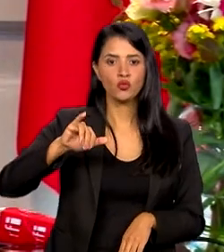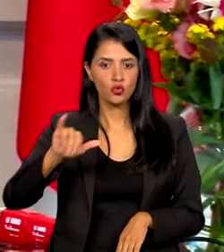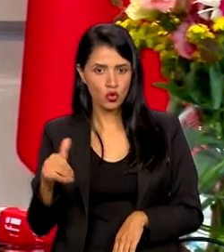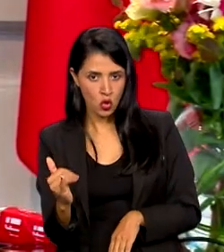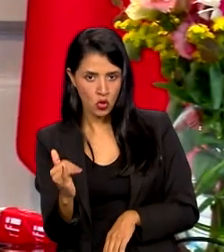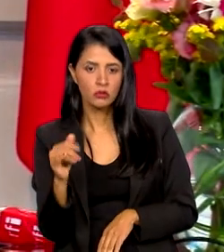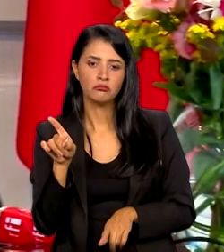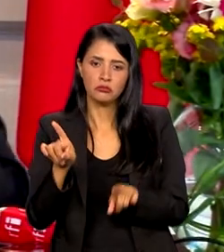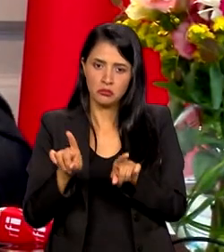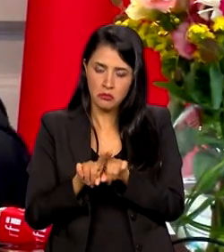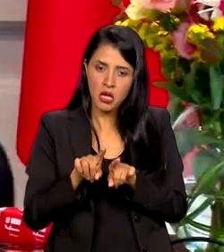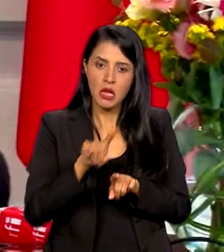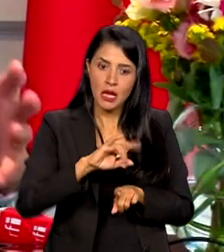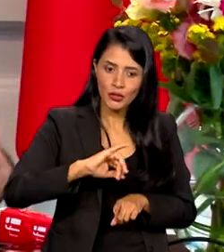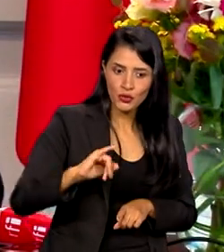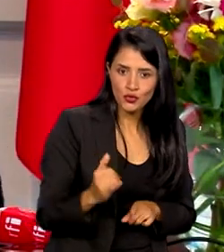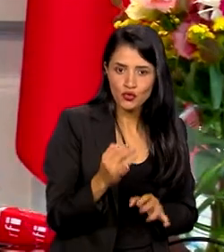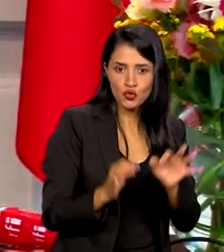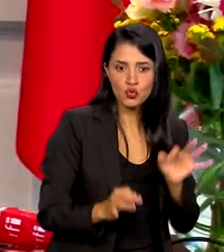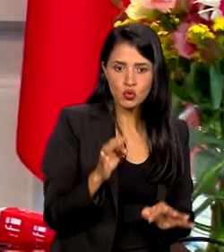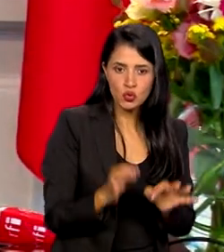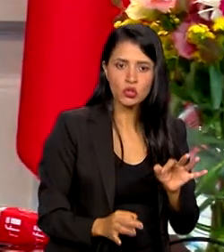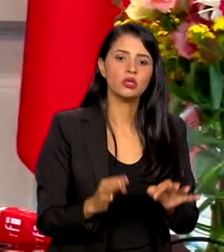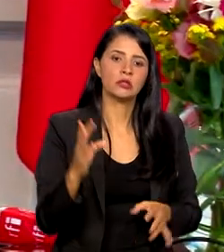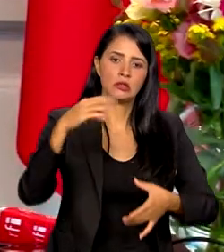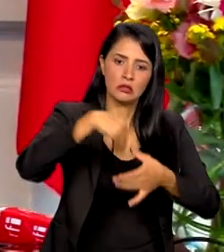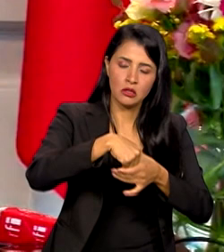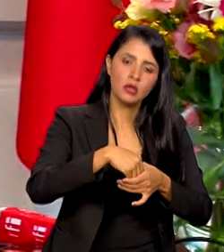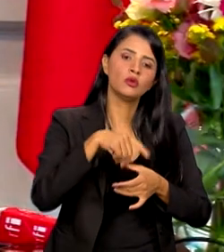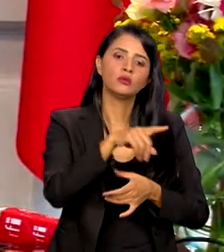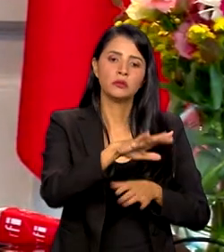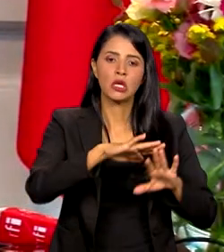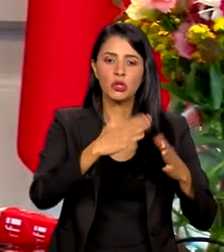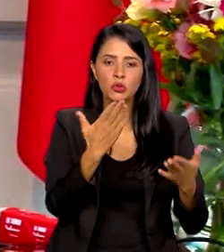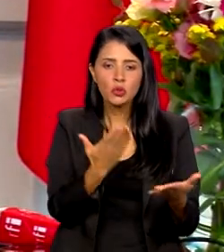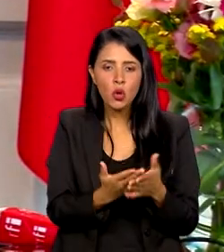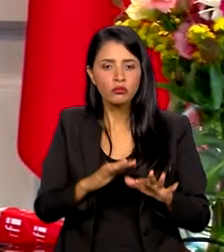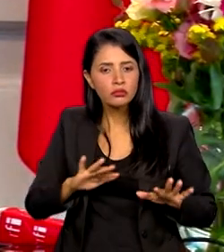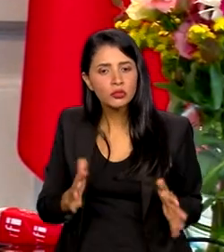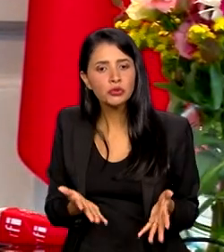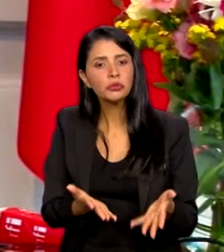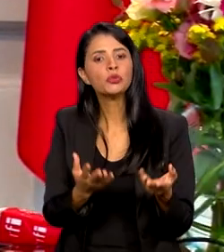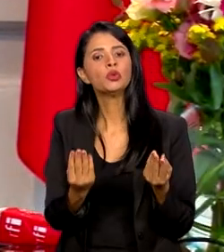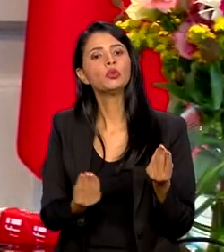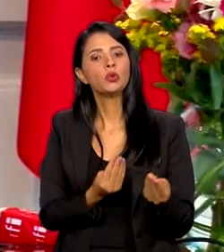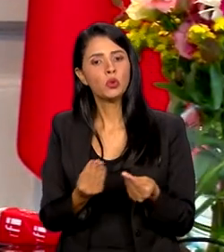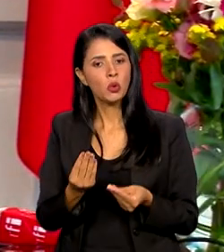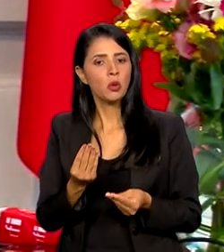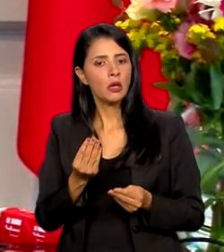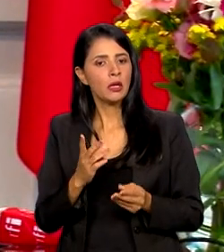justiça restaurativa, que é uma ação dentro das escolas que estimula o ciclo de construção de pais, de